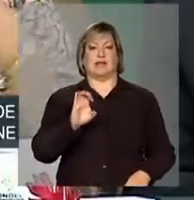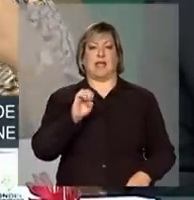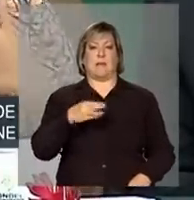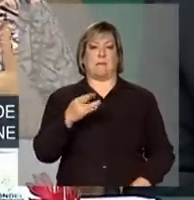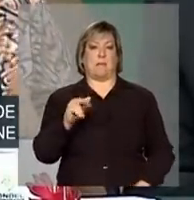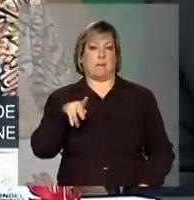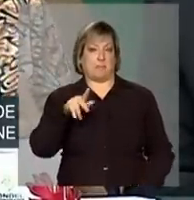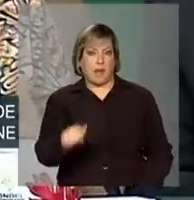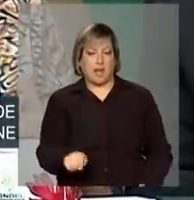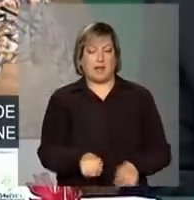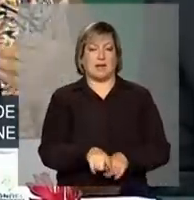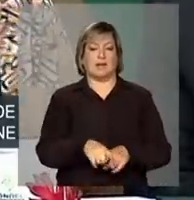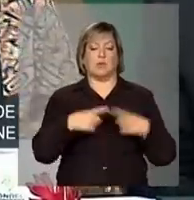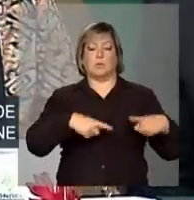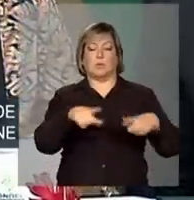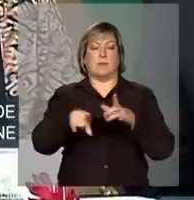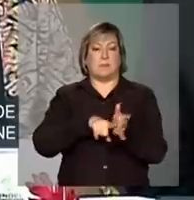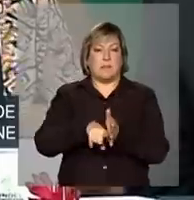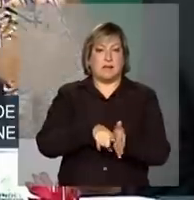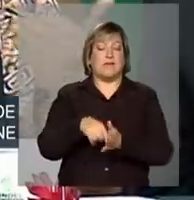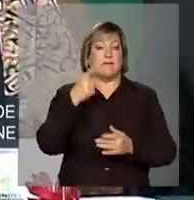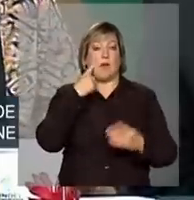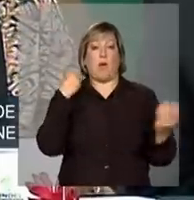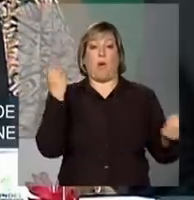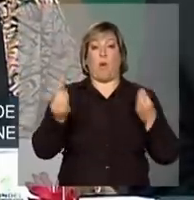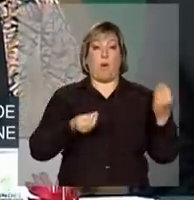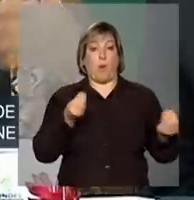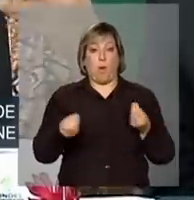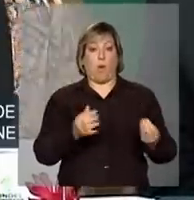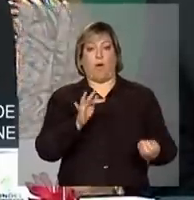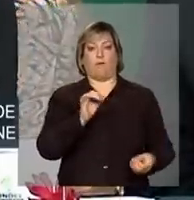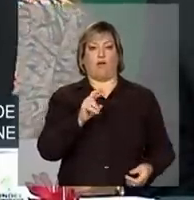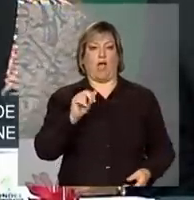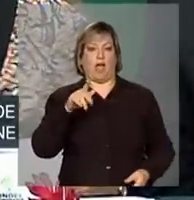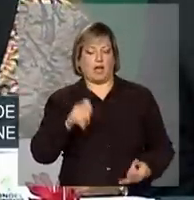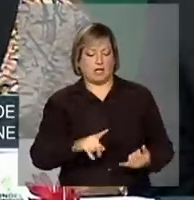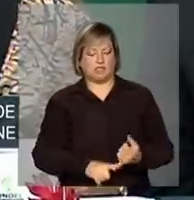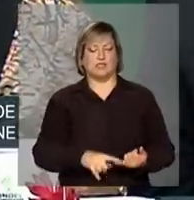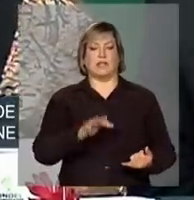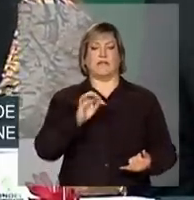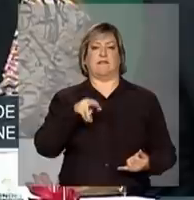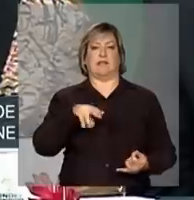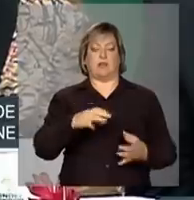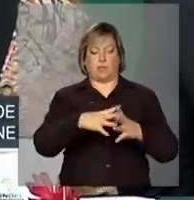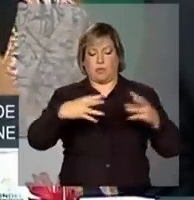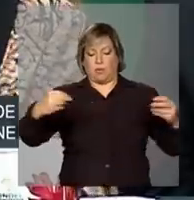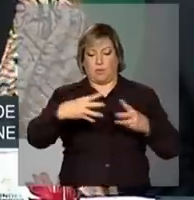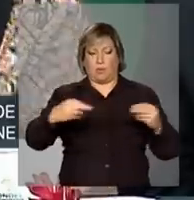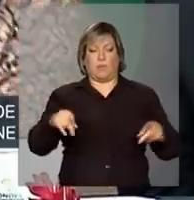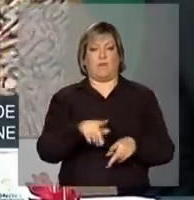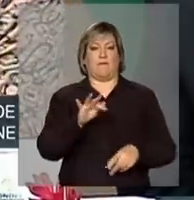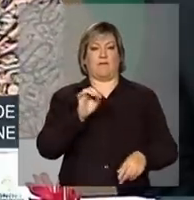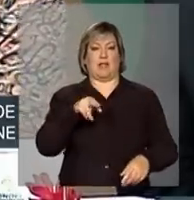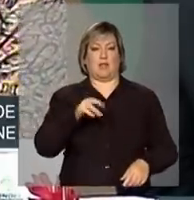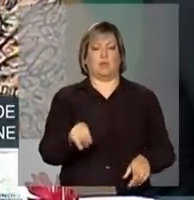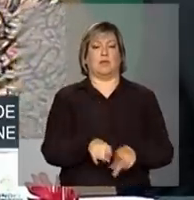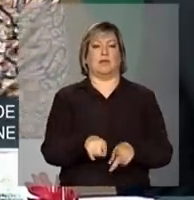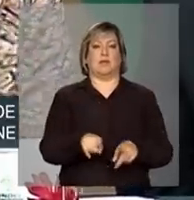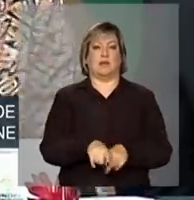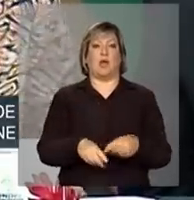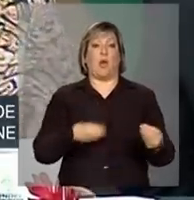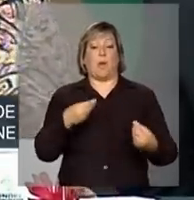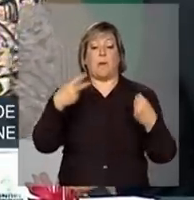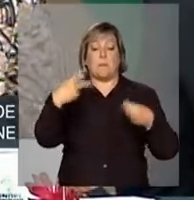alternativas de produção de forragem, de feno e de outras produções nativas ou exóticas